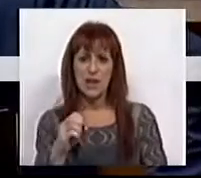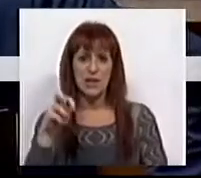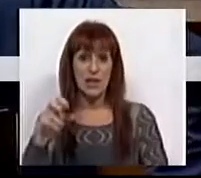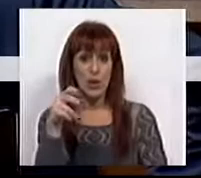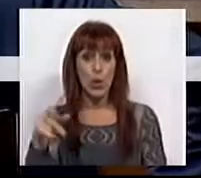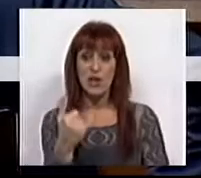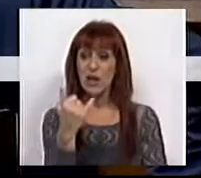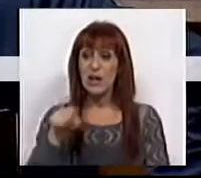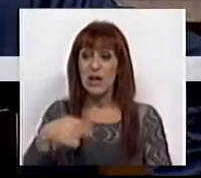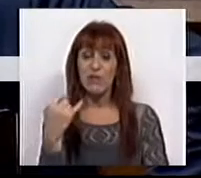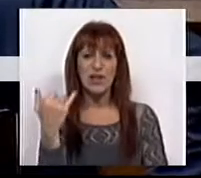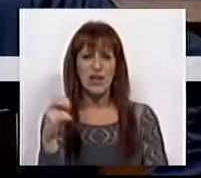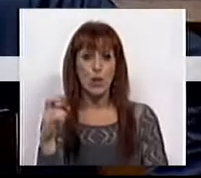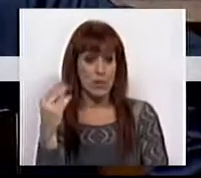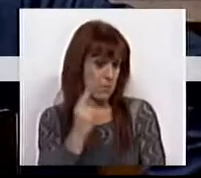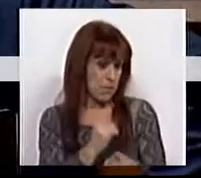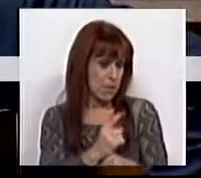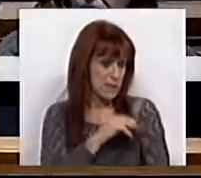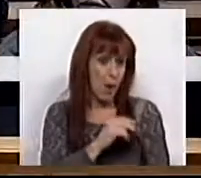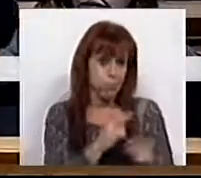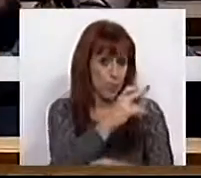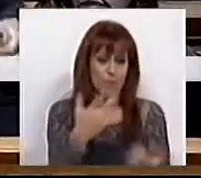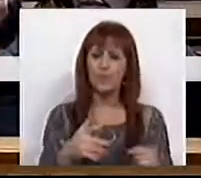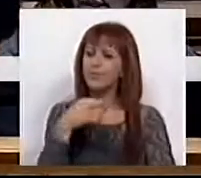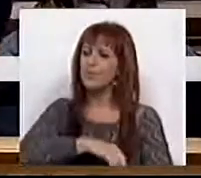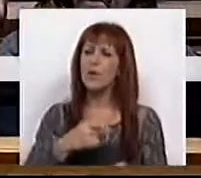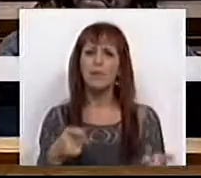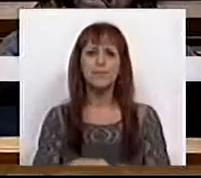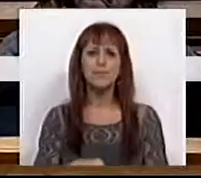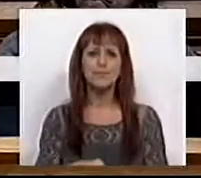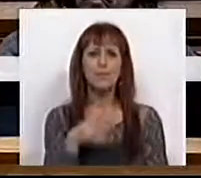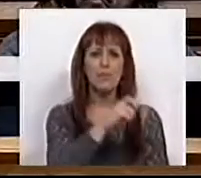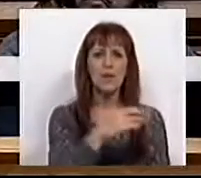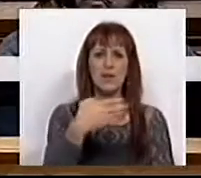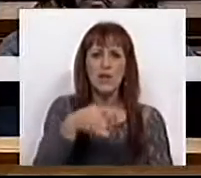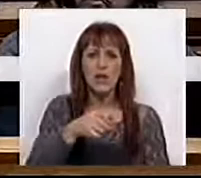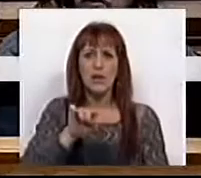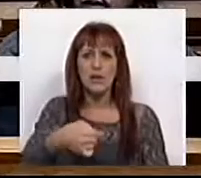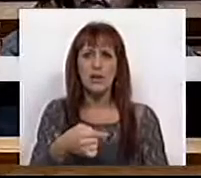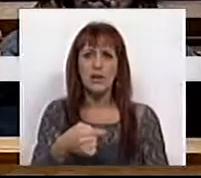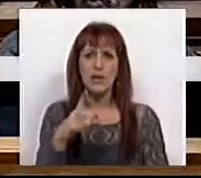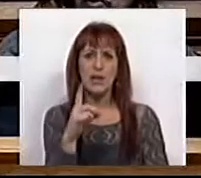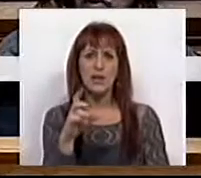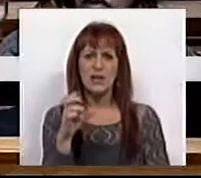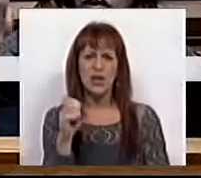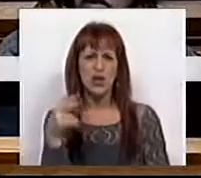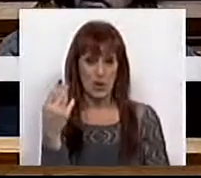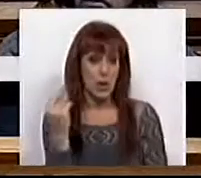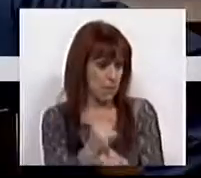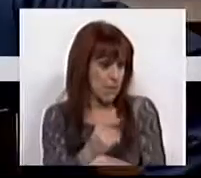,23€? Congeladas pensões de 379,06€?